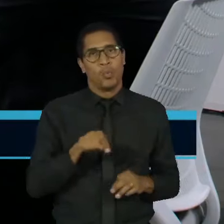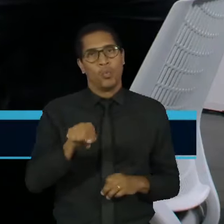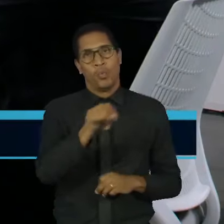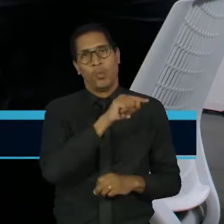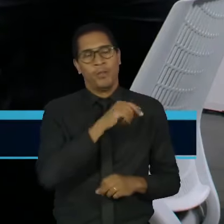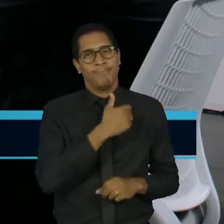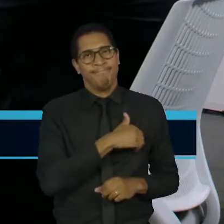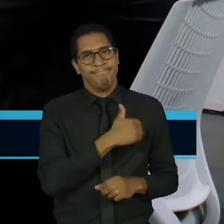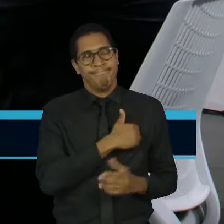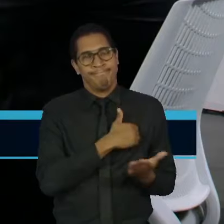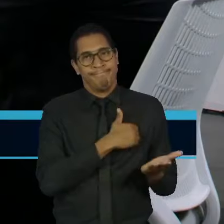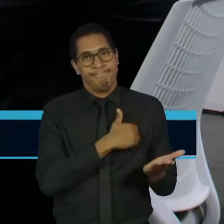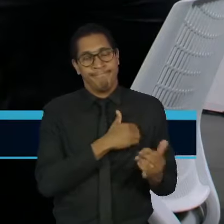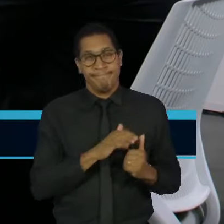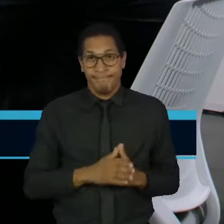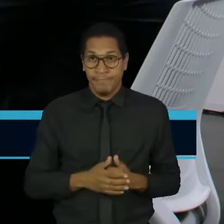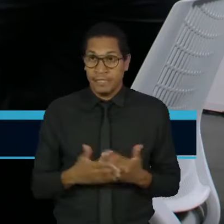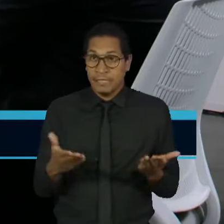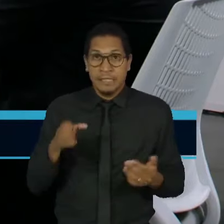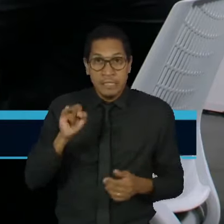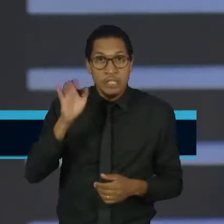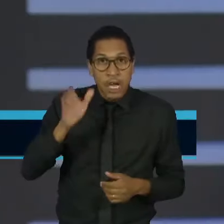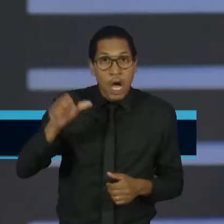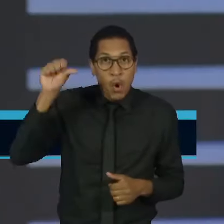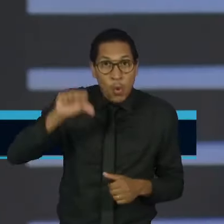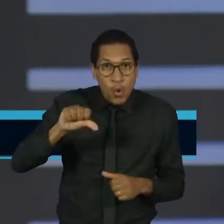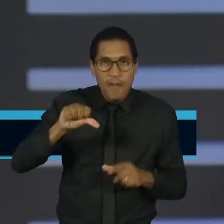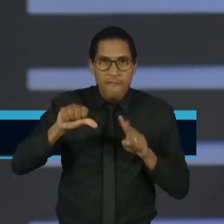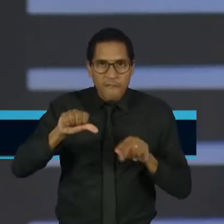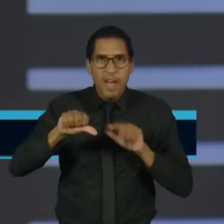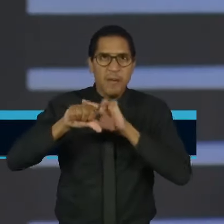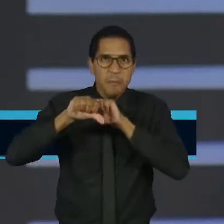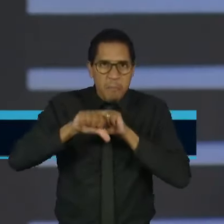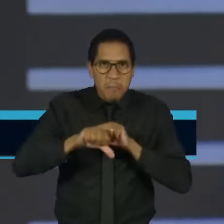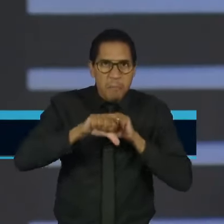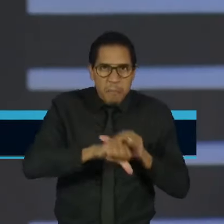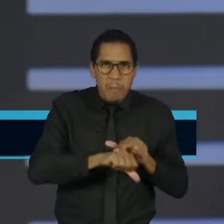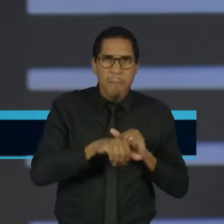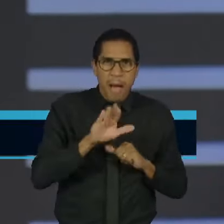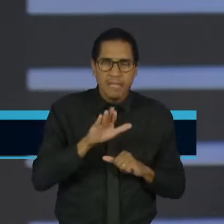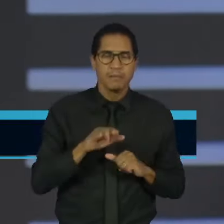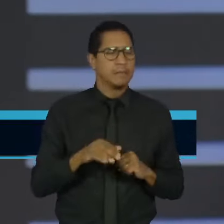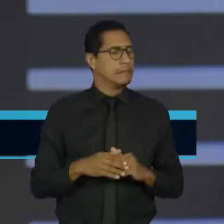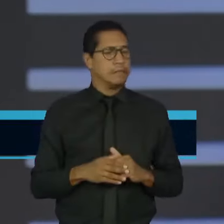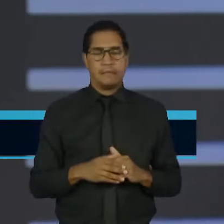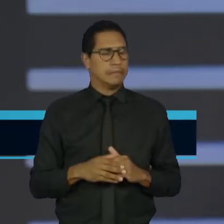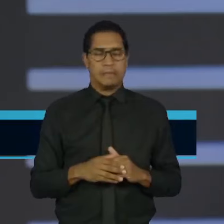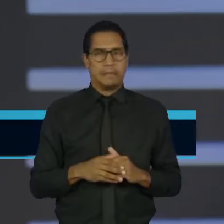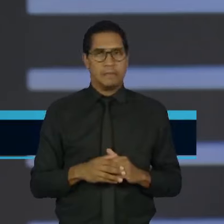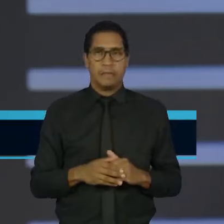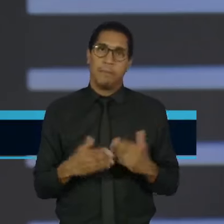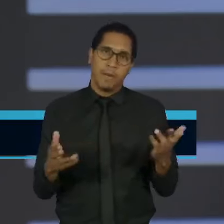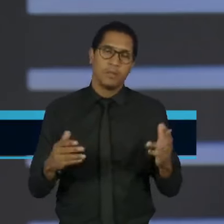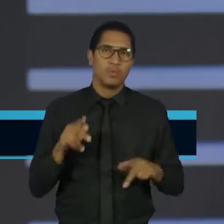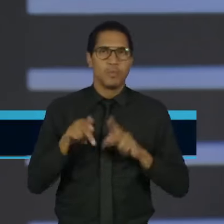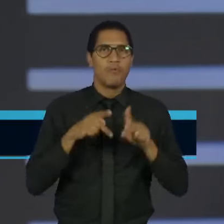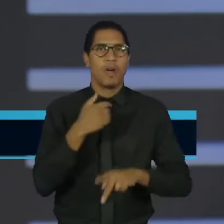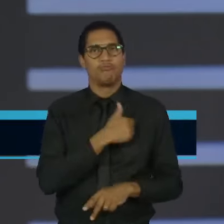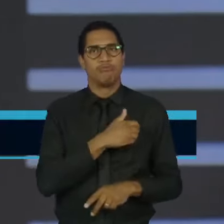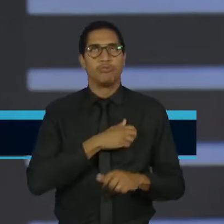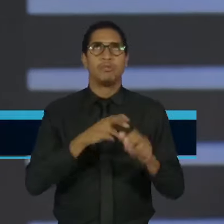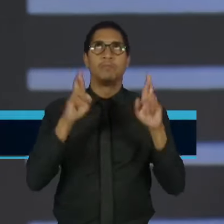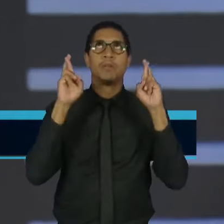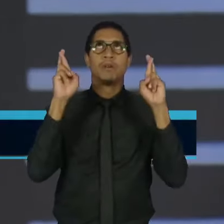Então, o que está ruim não pode piorar, ou pode piorar um pouco. A privatização é uma esperança que o argentino tem. Eu acho que é difícil, mas é uma